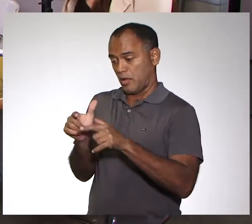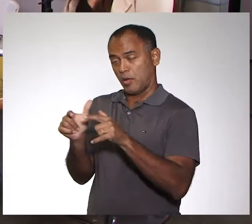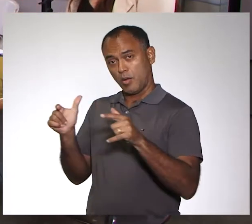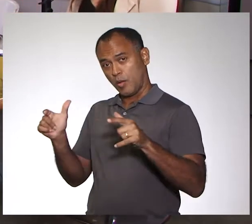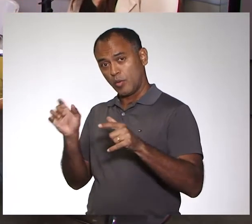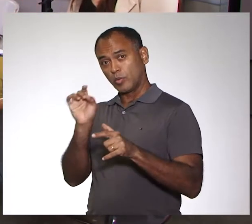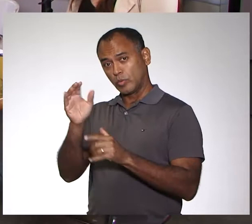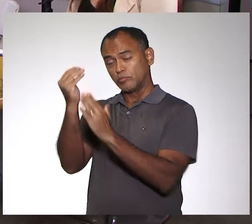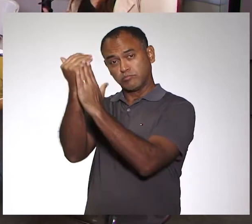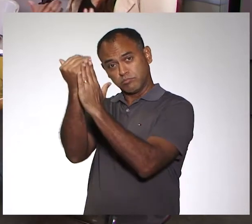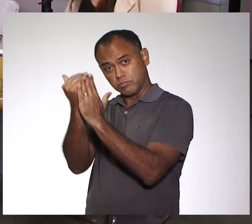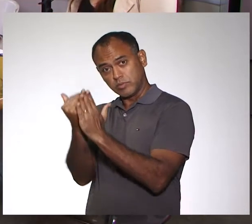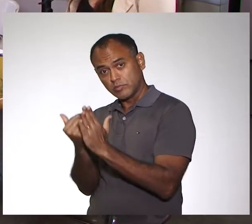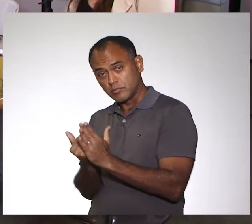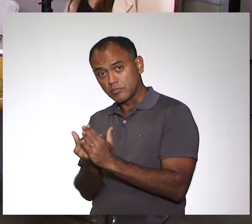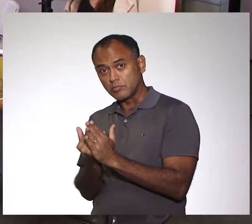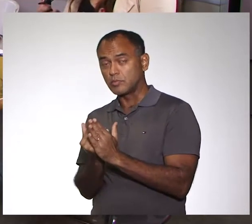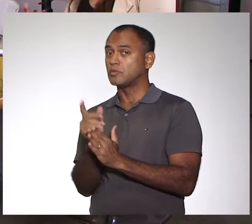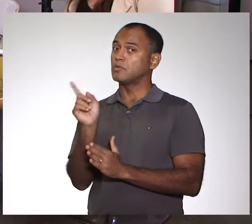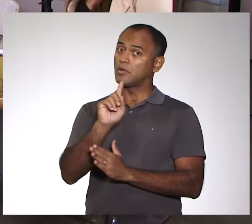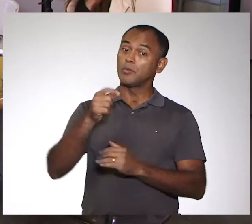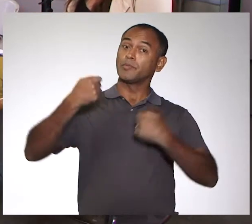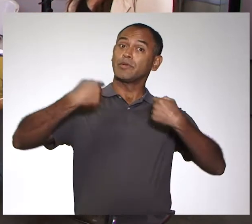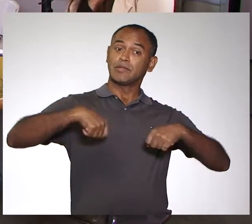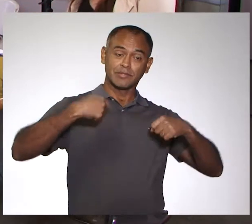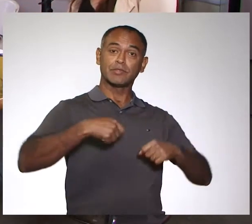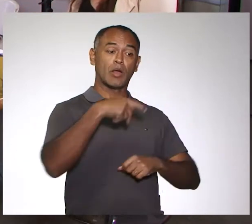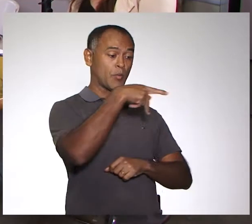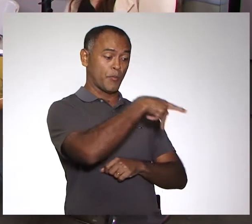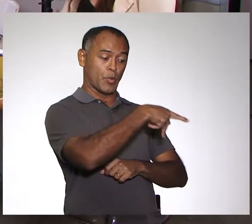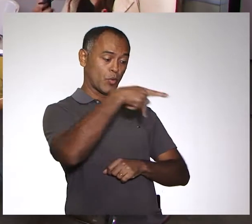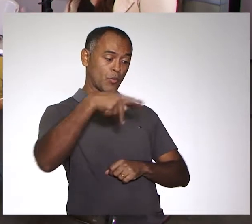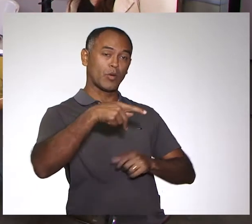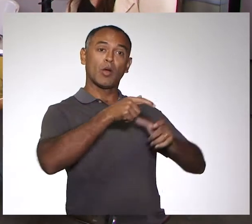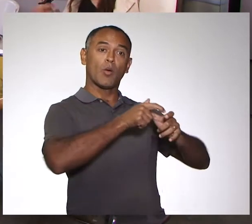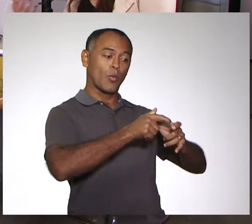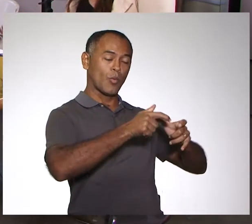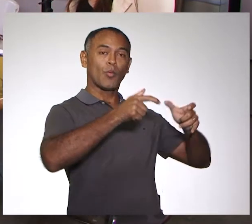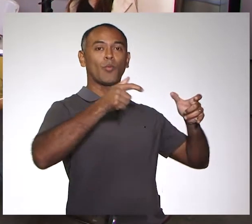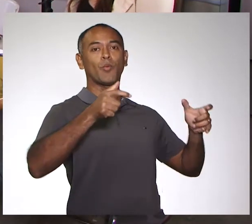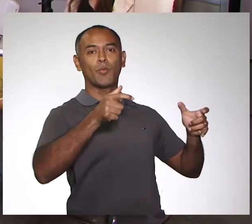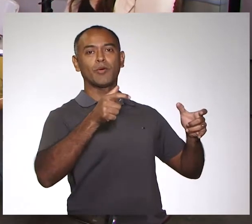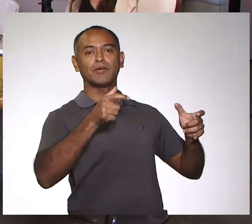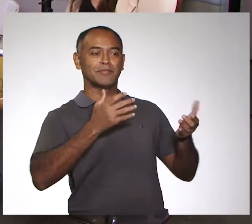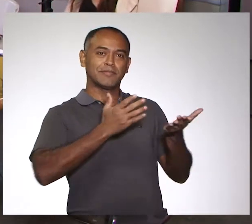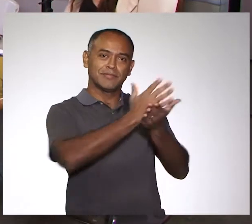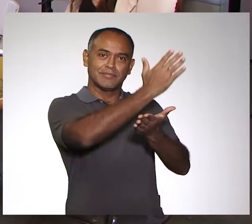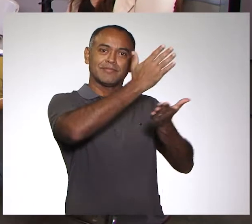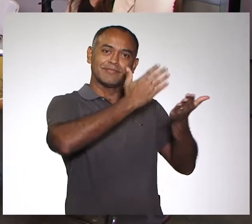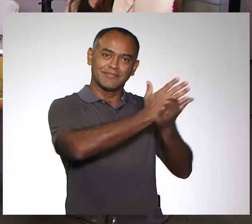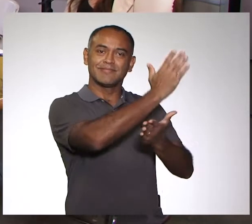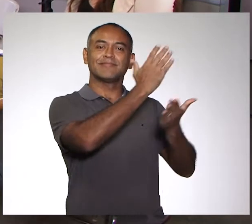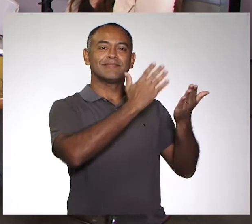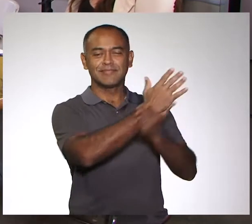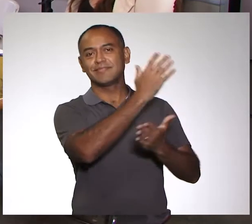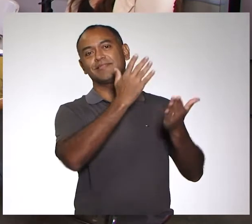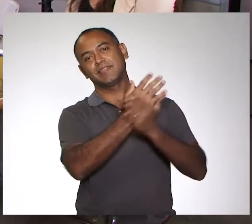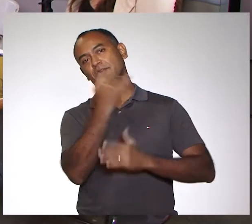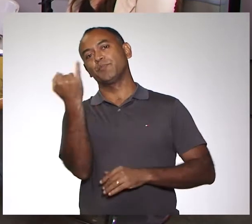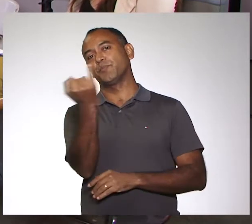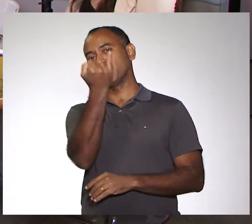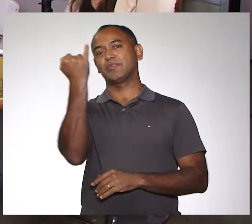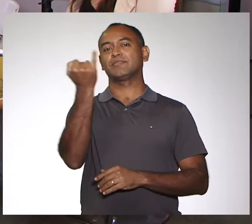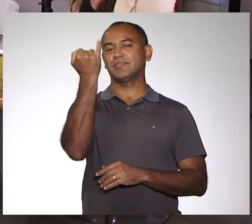só do programa, depende também do número de professores ali. e autorizações, claro, para aumentar o número de